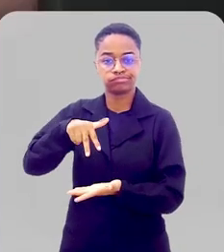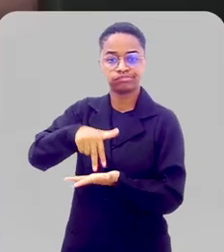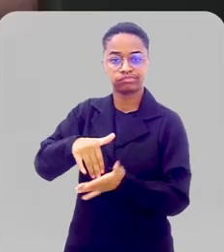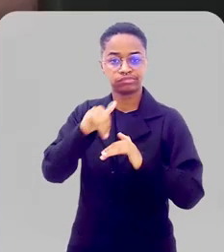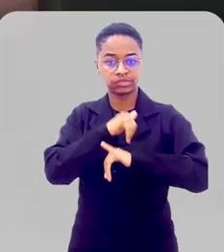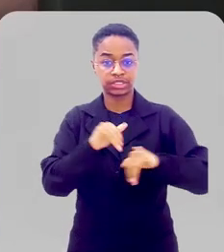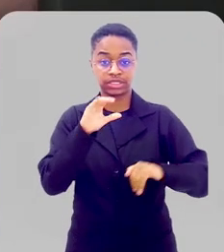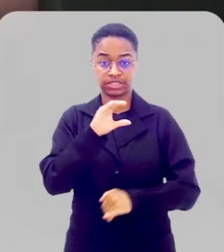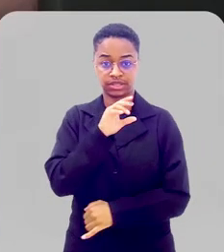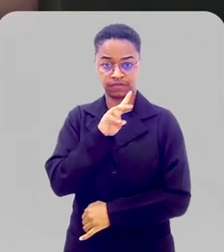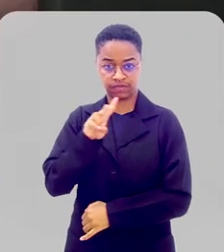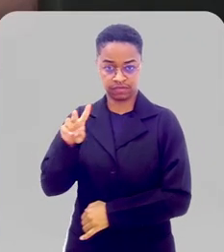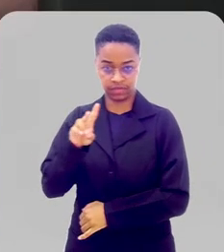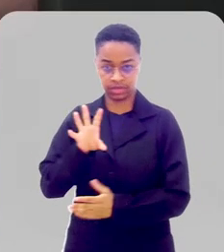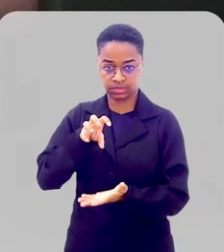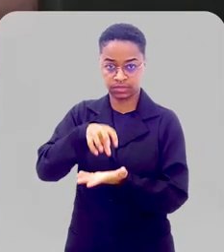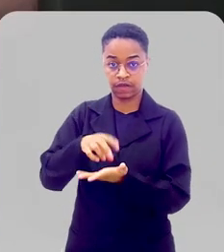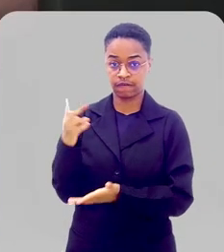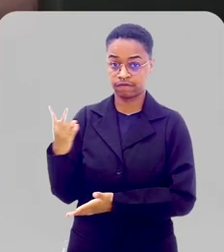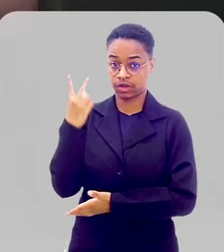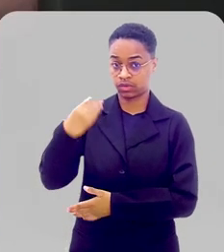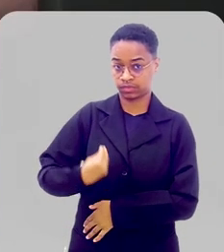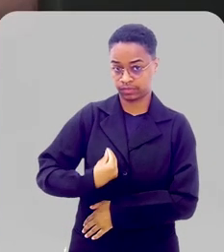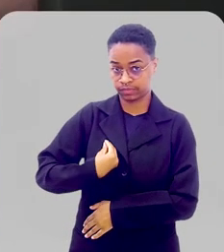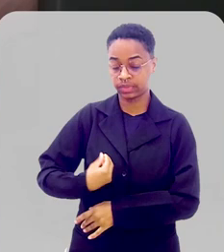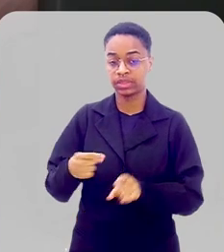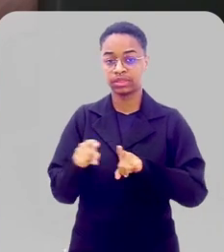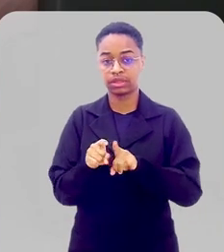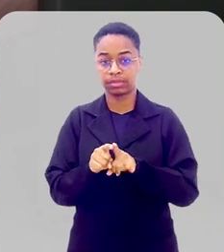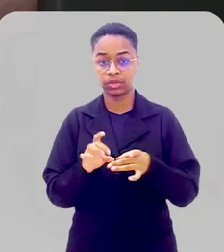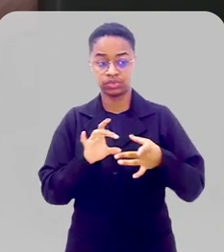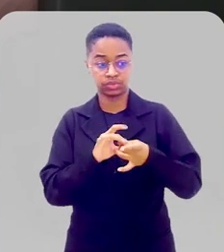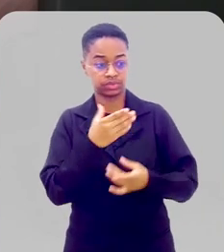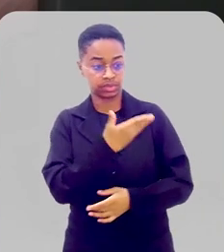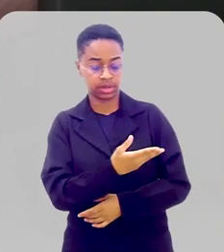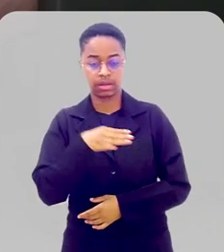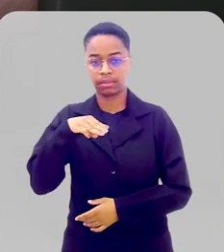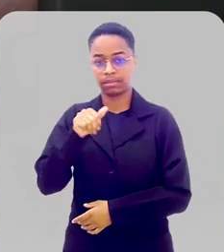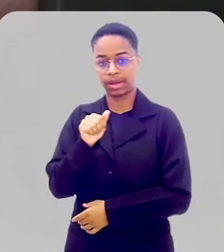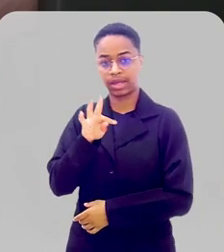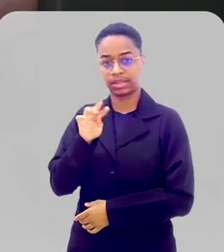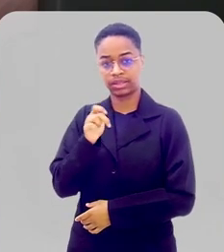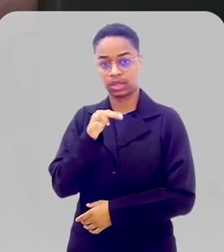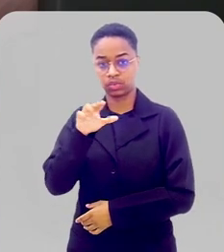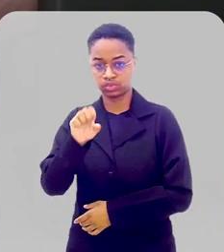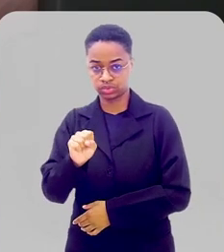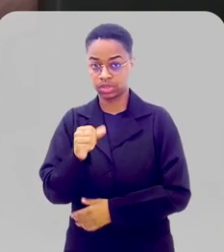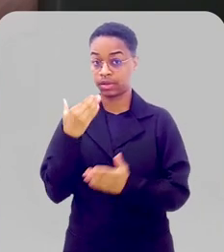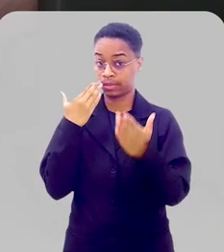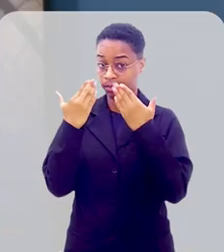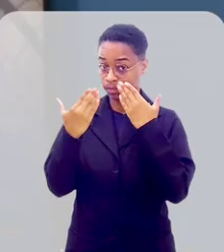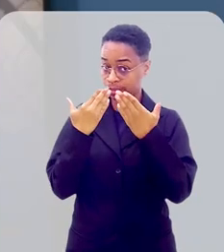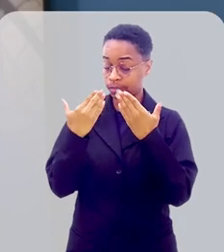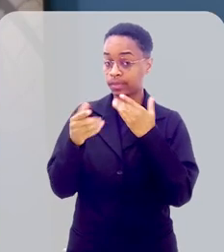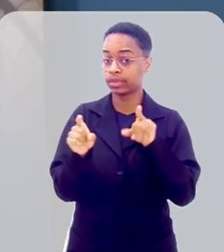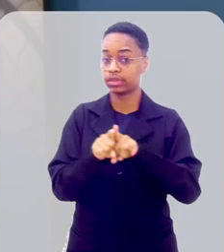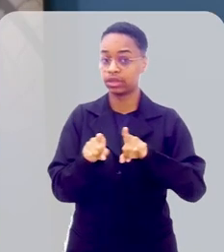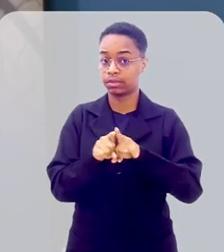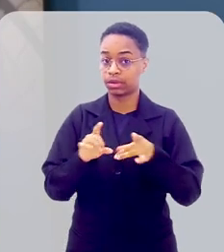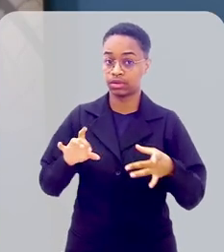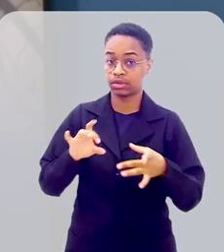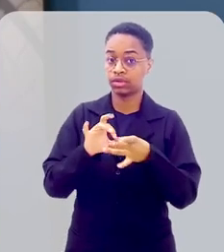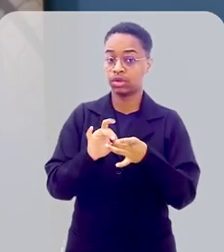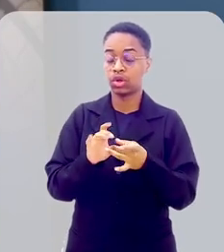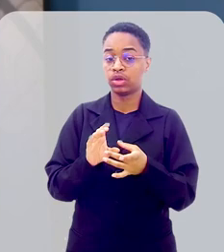CVV, o Centro de Valorização da Vida. E também estamos com Matheus Leal, que é psicólogo e